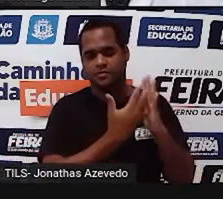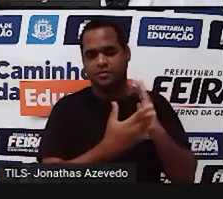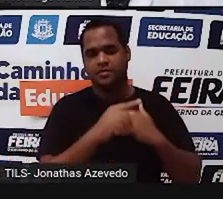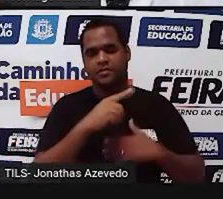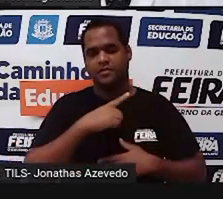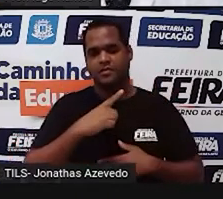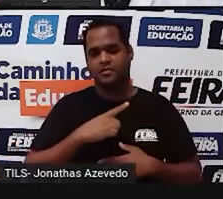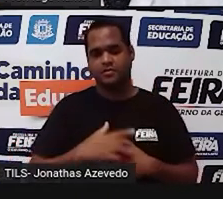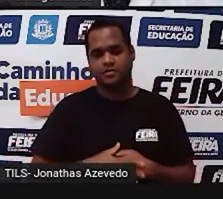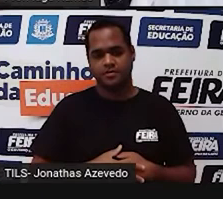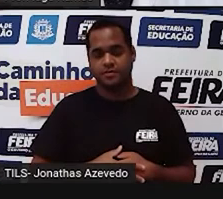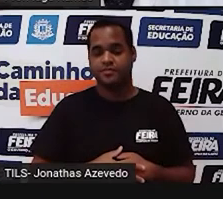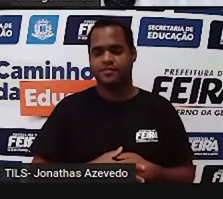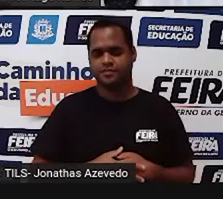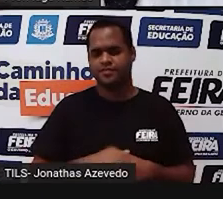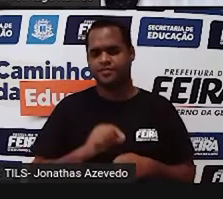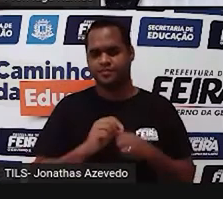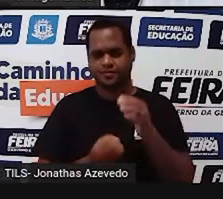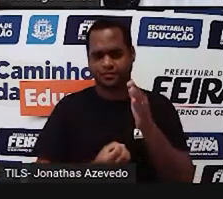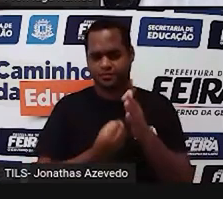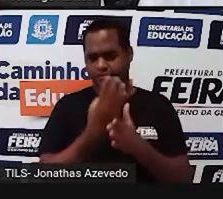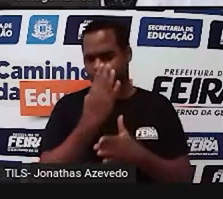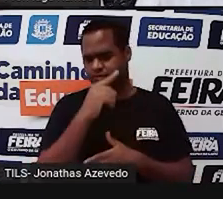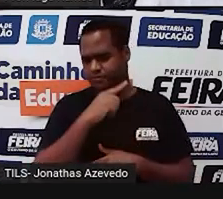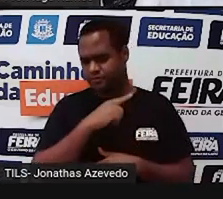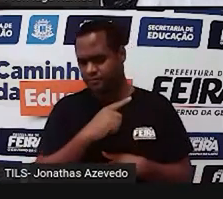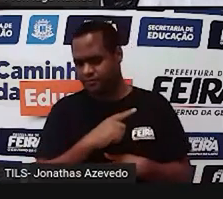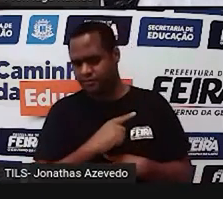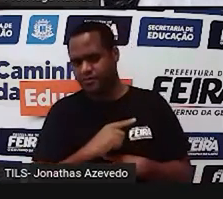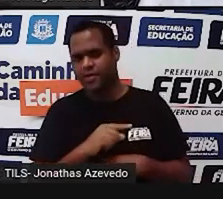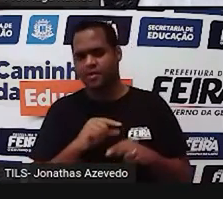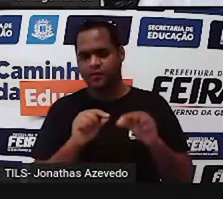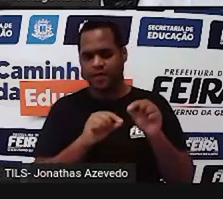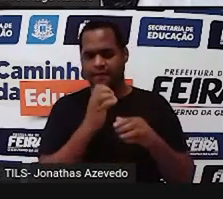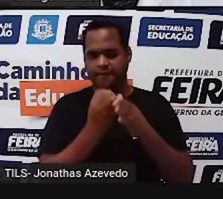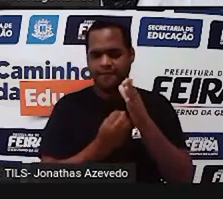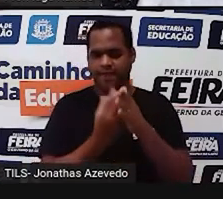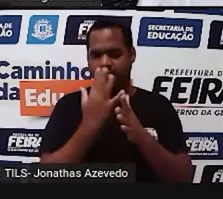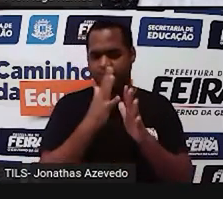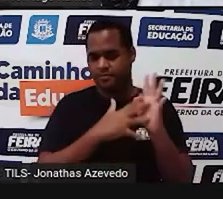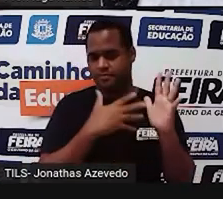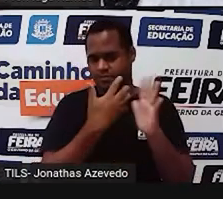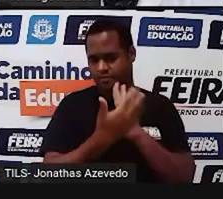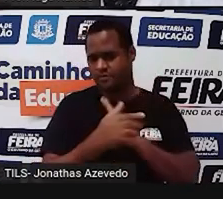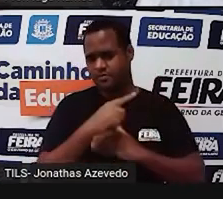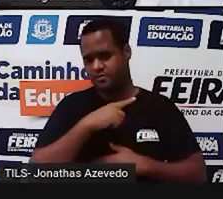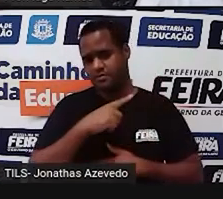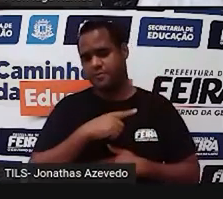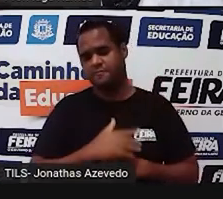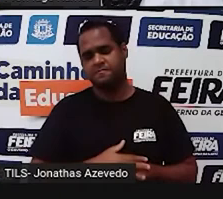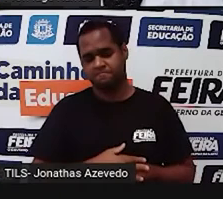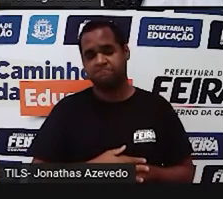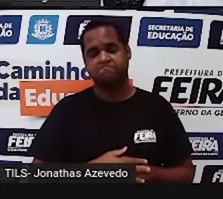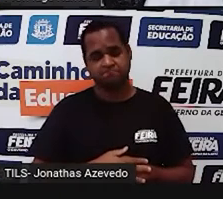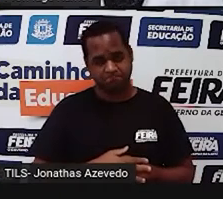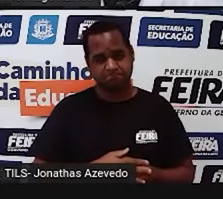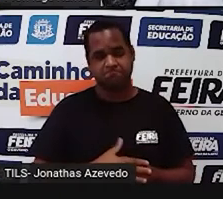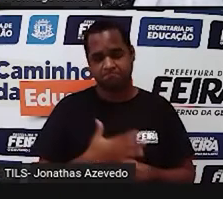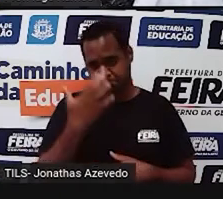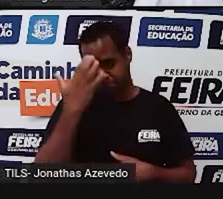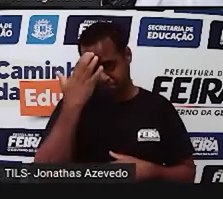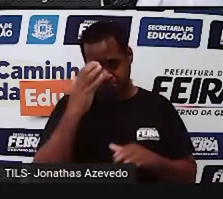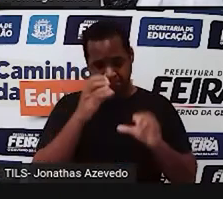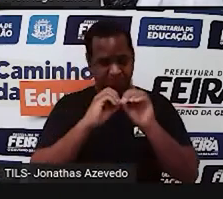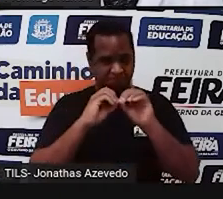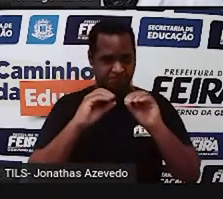Então, se apareceu porcentagens, como estão aparecendo aí na tabela, é claro, né,